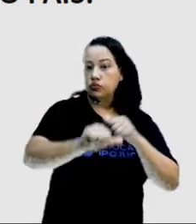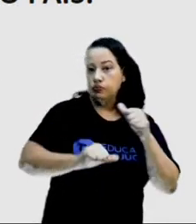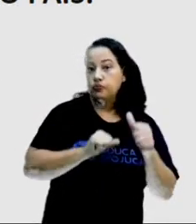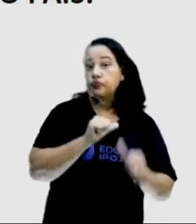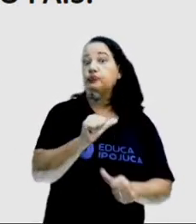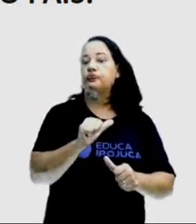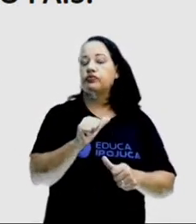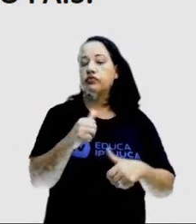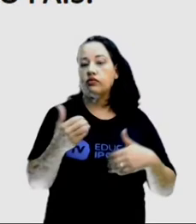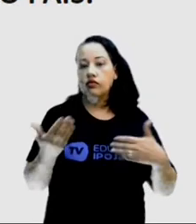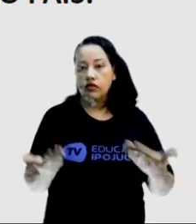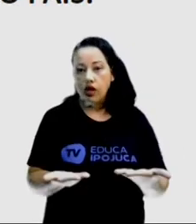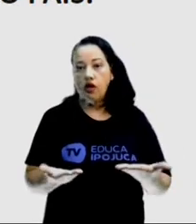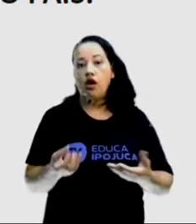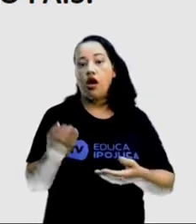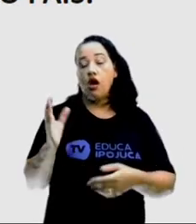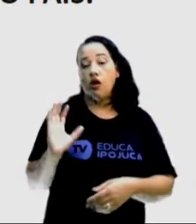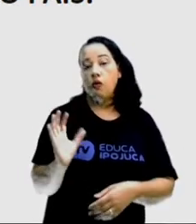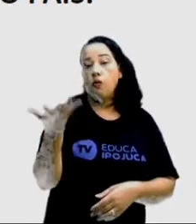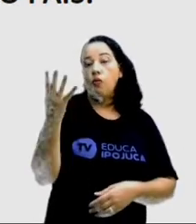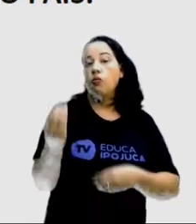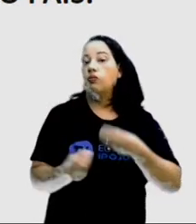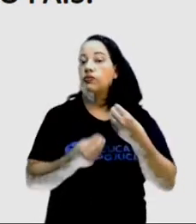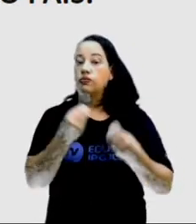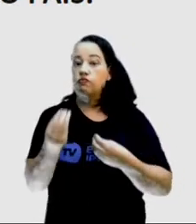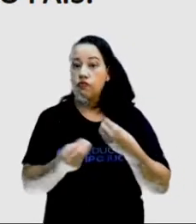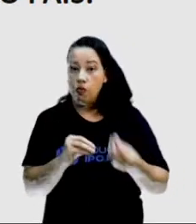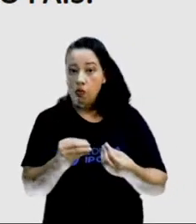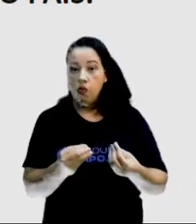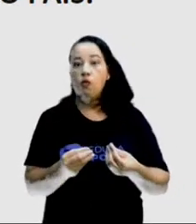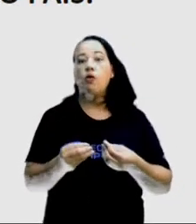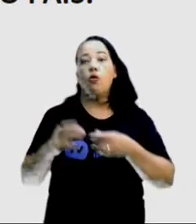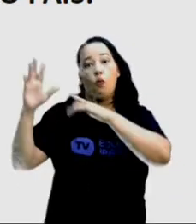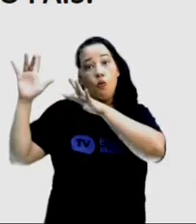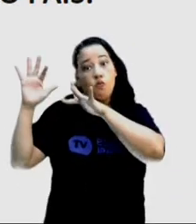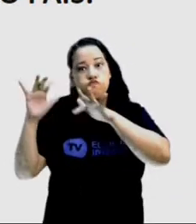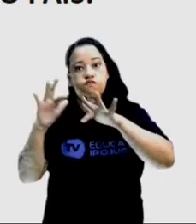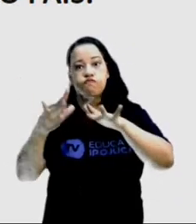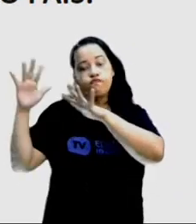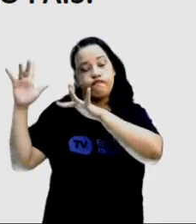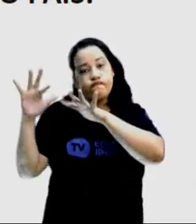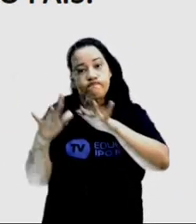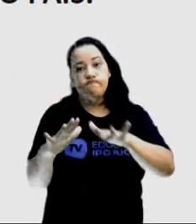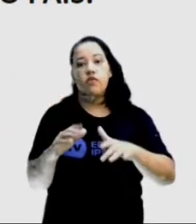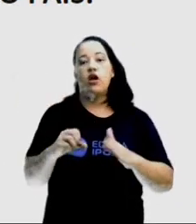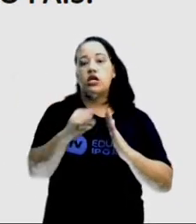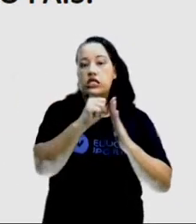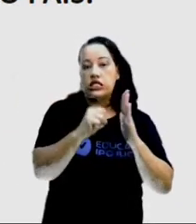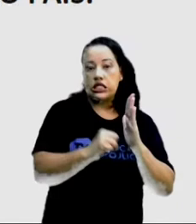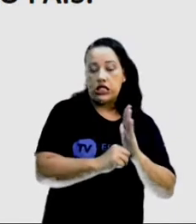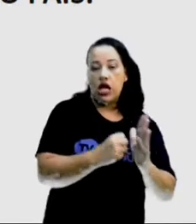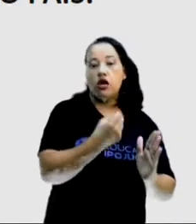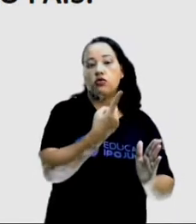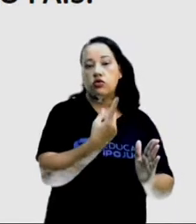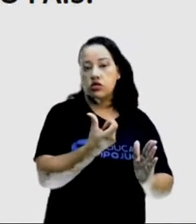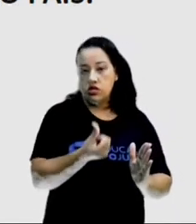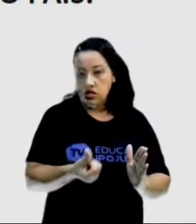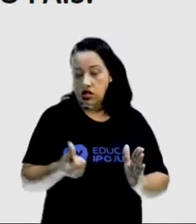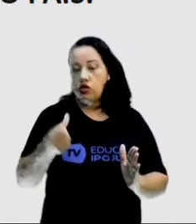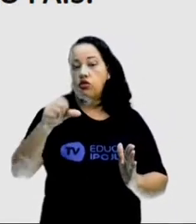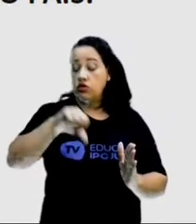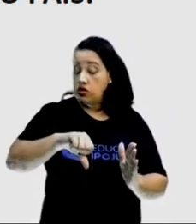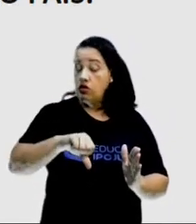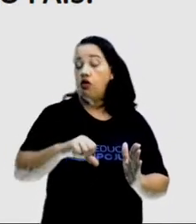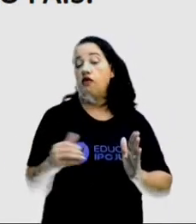ocorreu de maneira particularmente intensa entre meados do século XIX e meados do século XX,